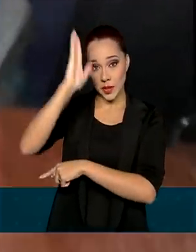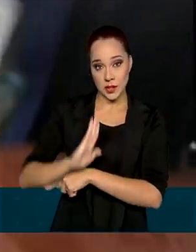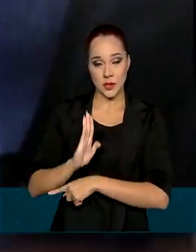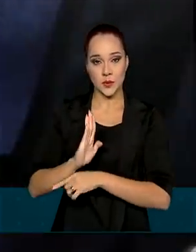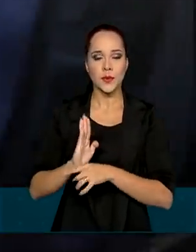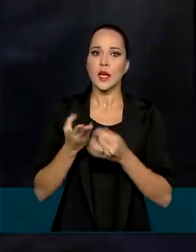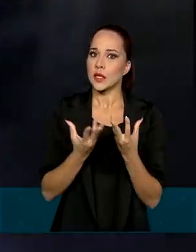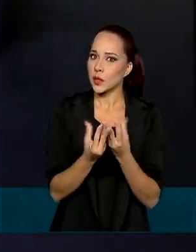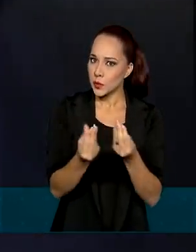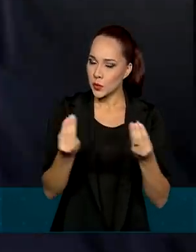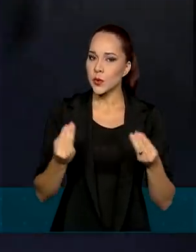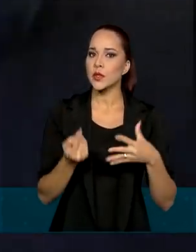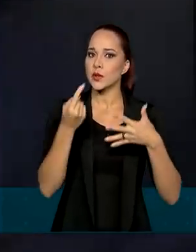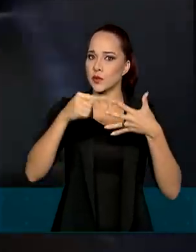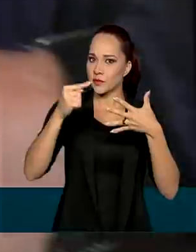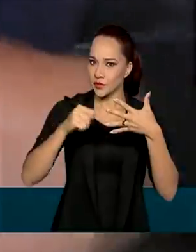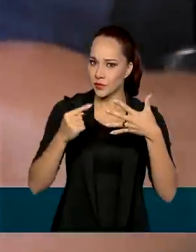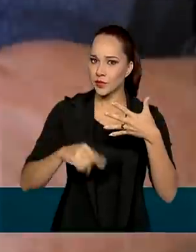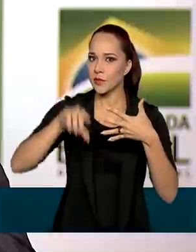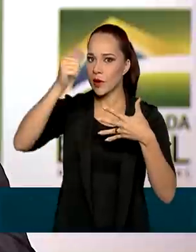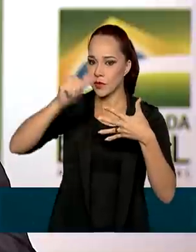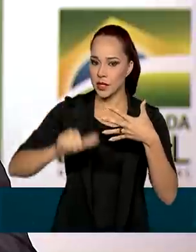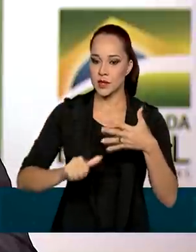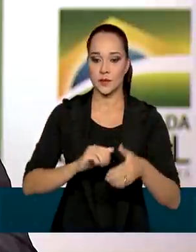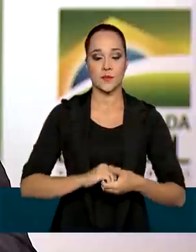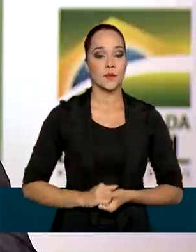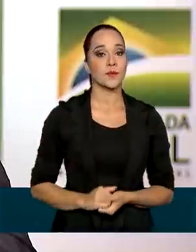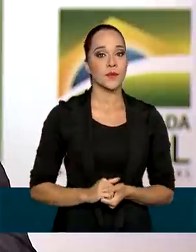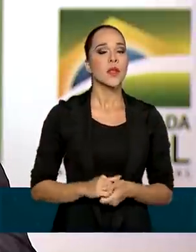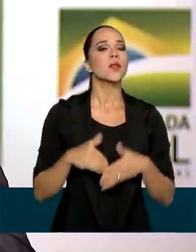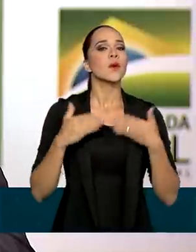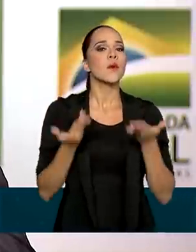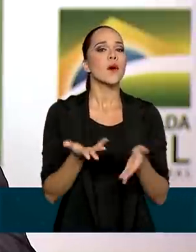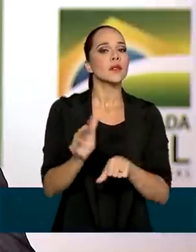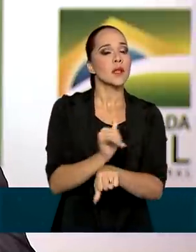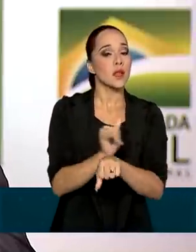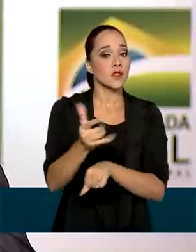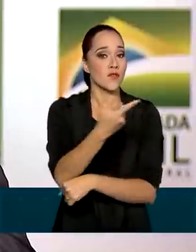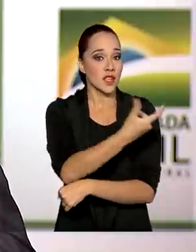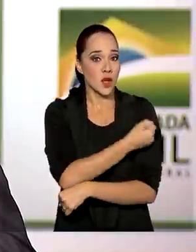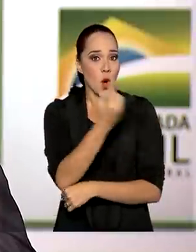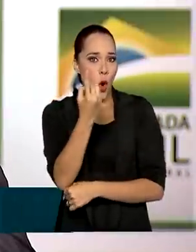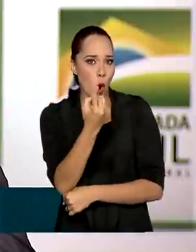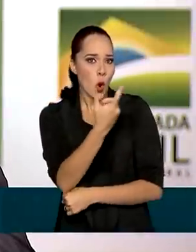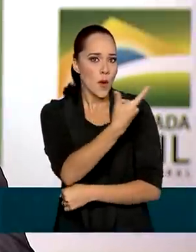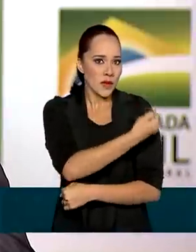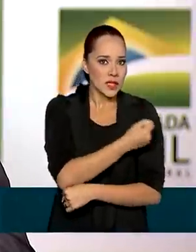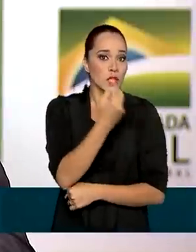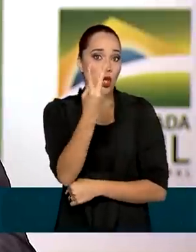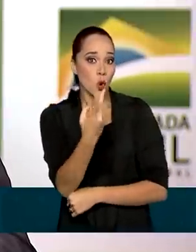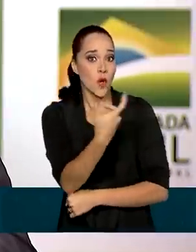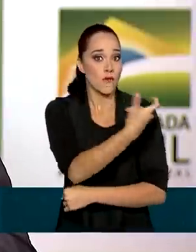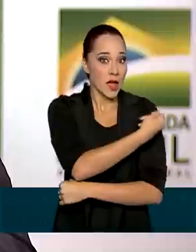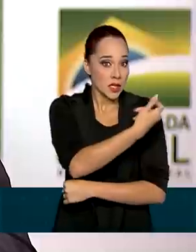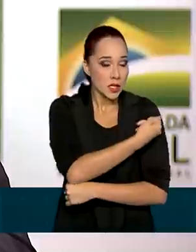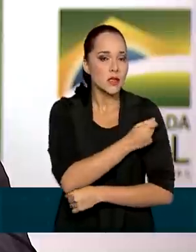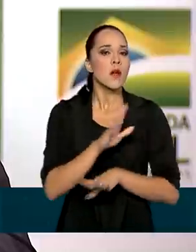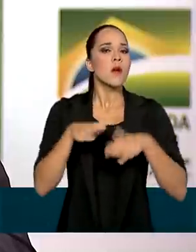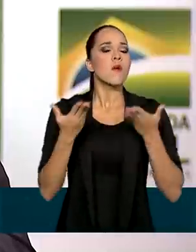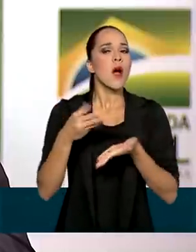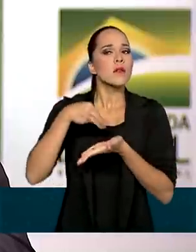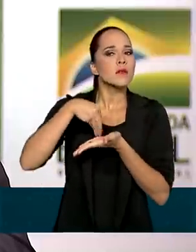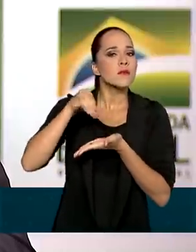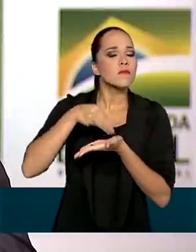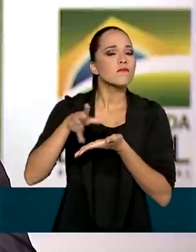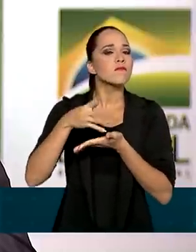e são muitos os critérios avaliados. Qual é o esquema de vacinação? de uma dose, de duas doses? Quais são os dados